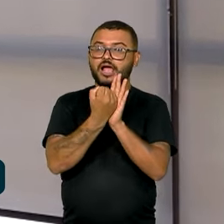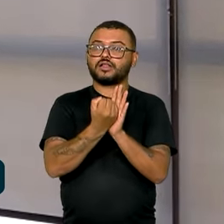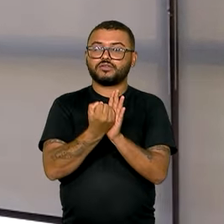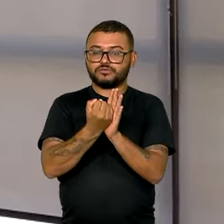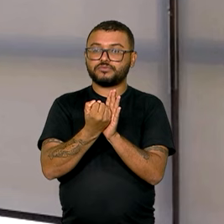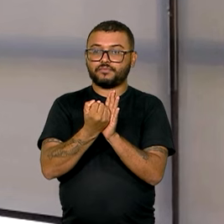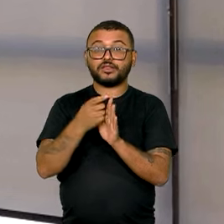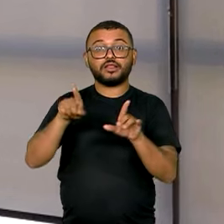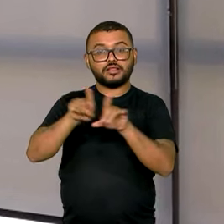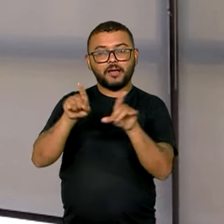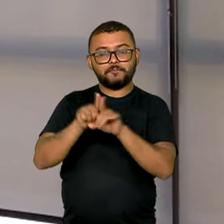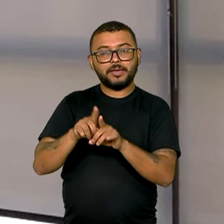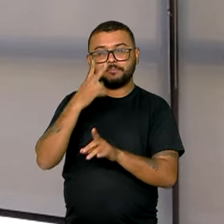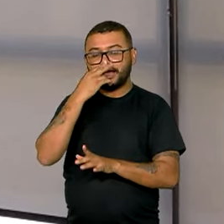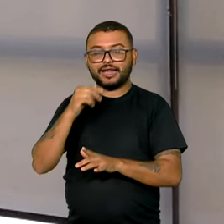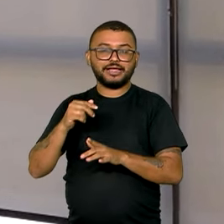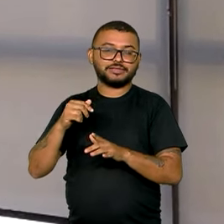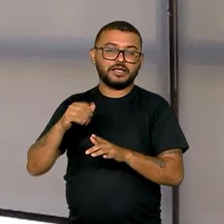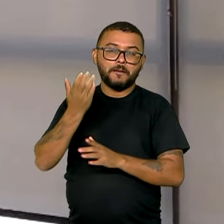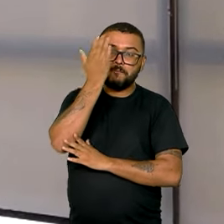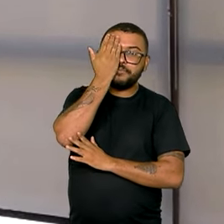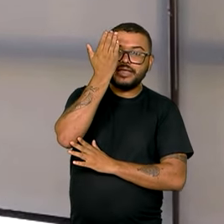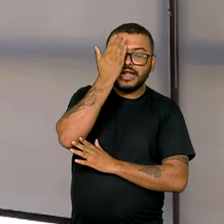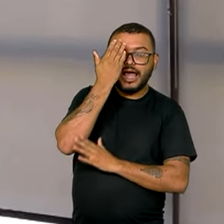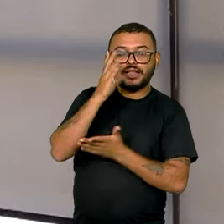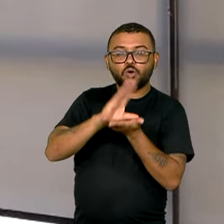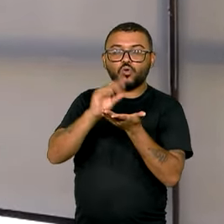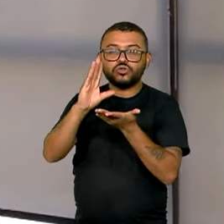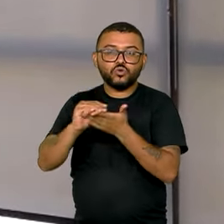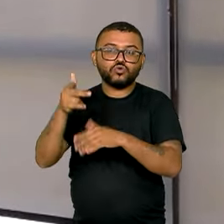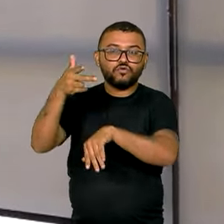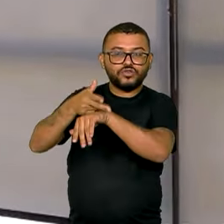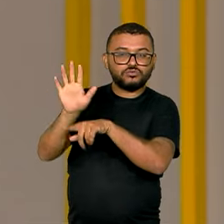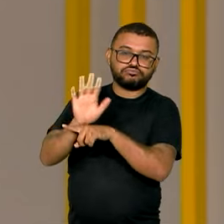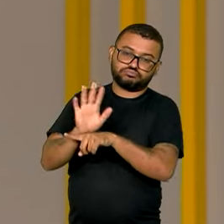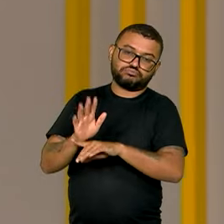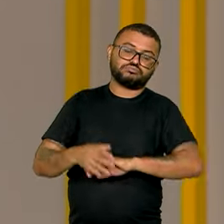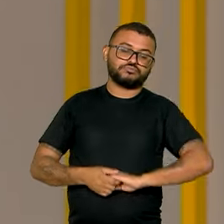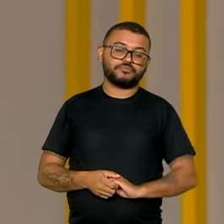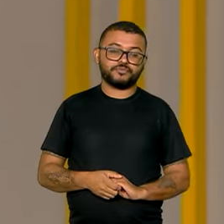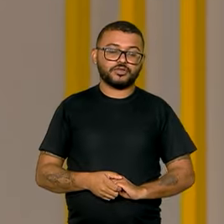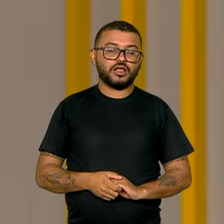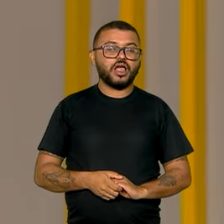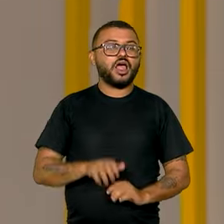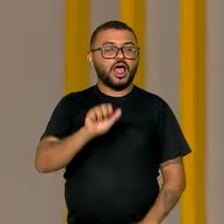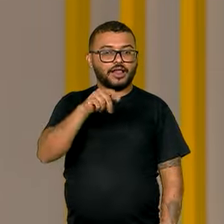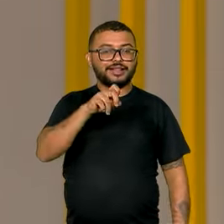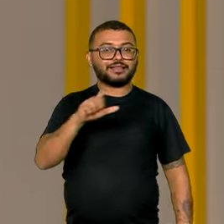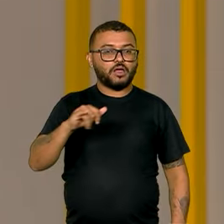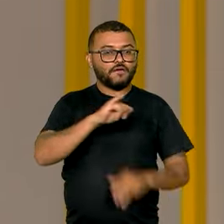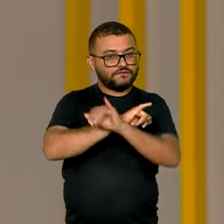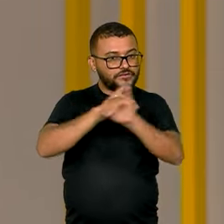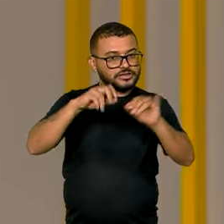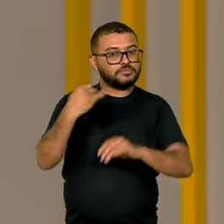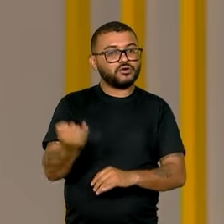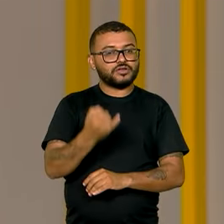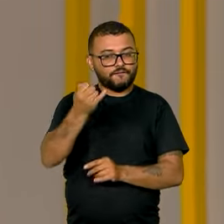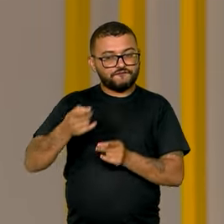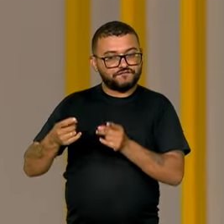quanto de piratear conteúdo e audiovisual. E a Anatel lembra que tanto a